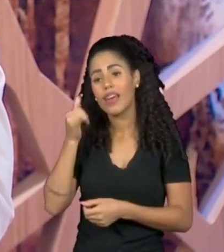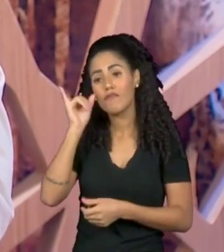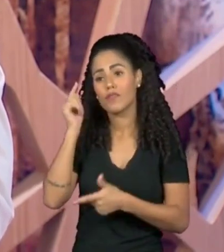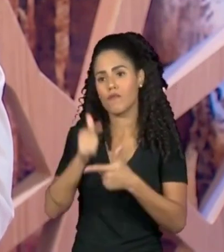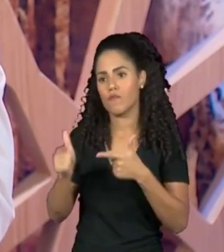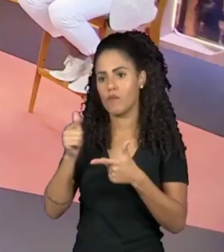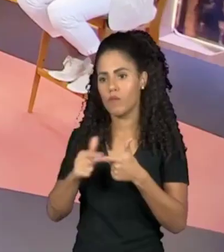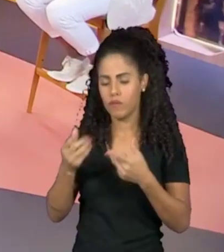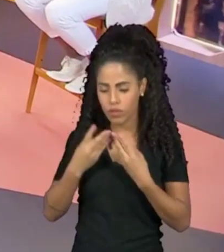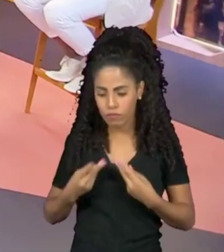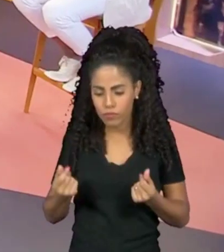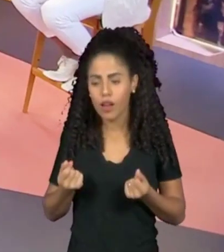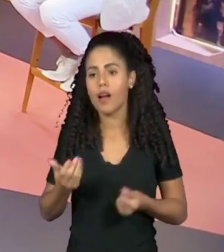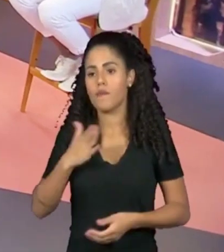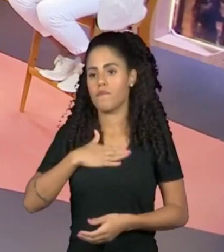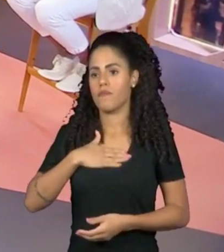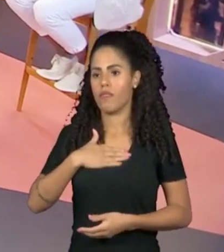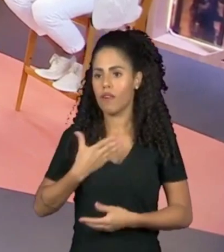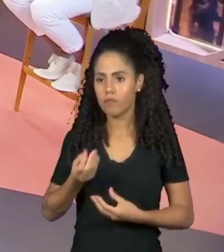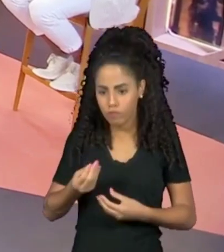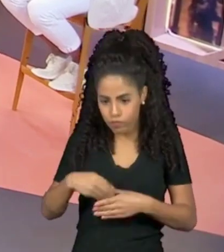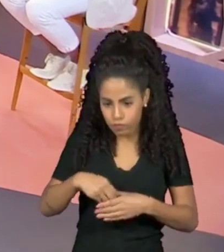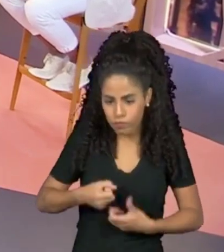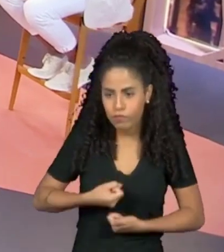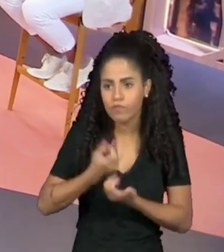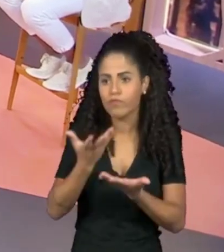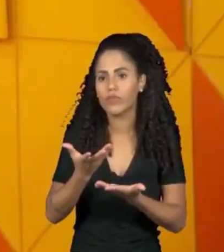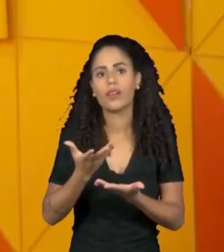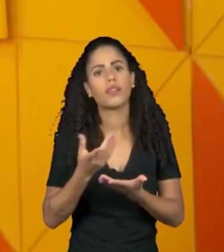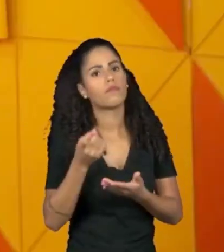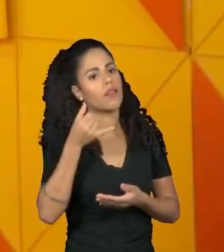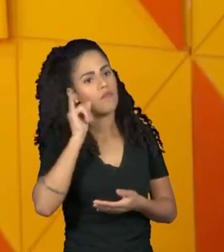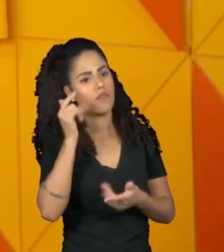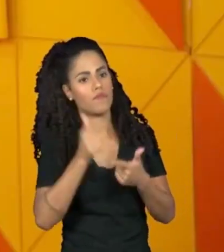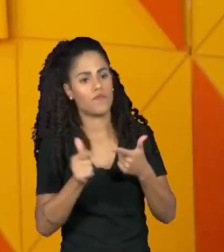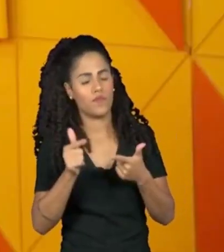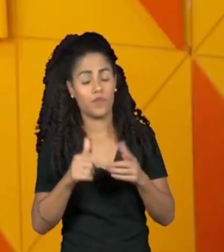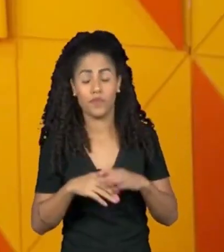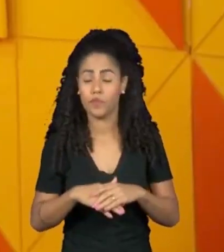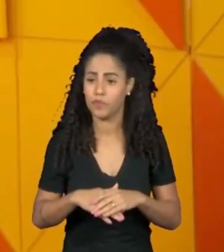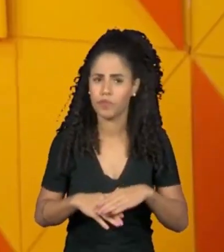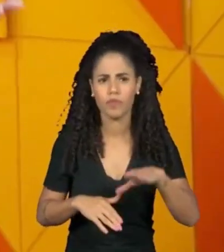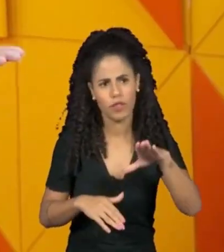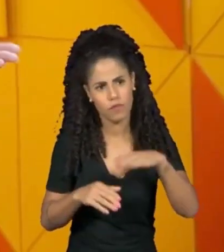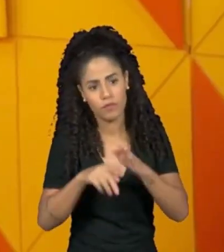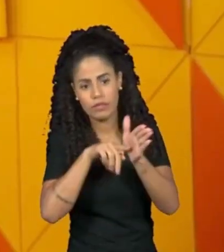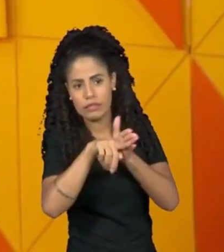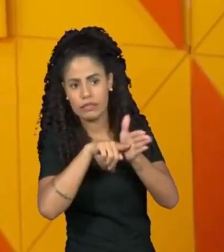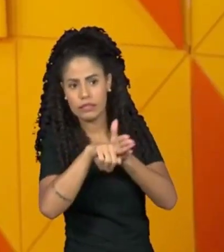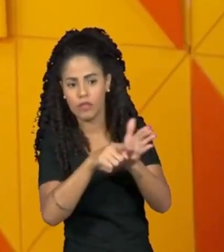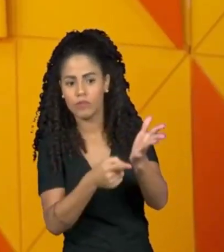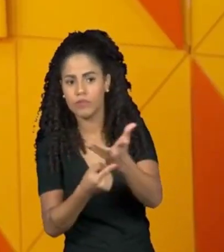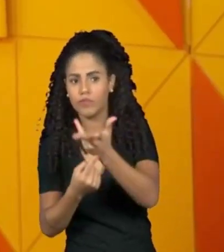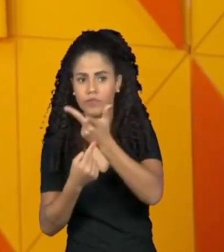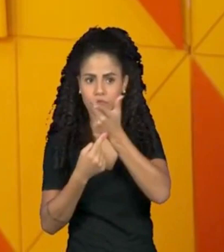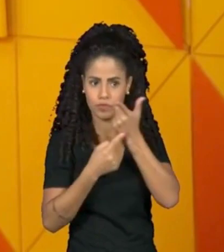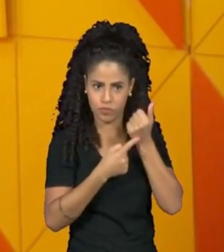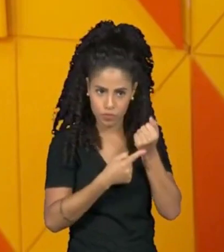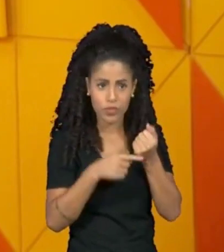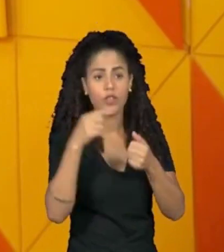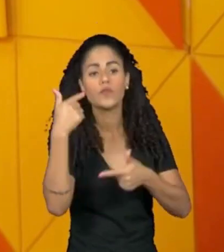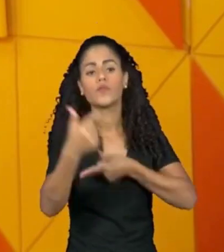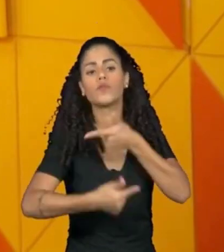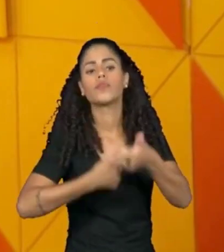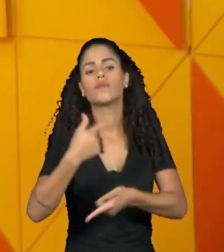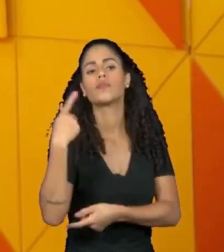essência e a sua pesquisa. deixar ser apagado, né? Exatamente. Agora, Diane, você é uma pesquisadora de artes, uma curadora, e o seu